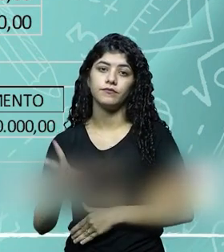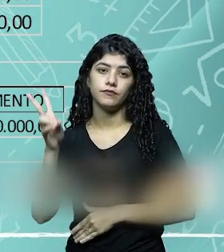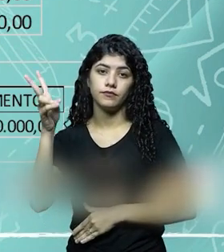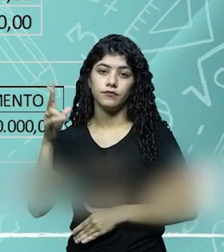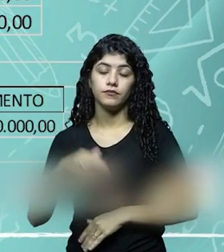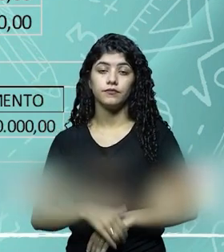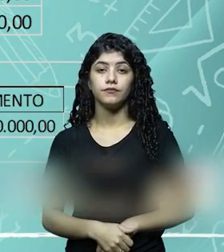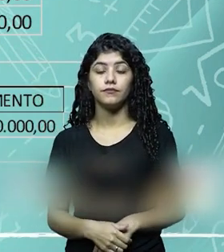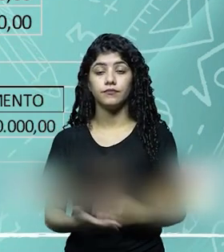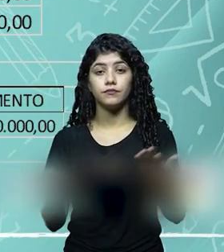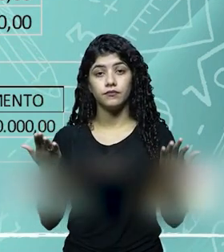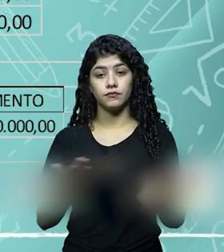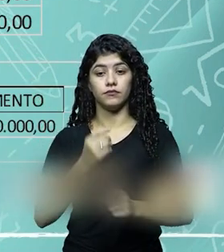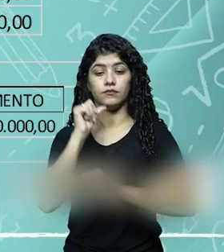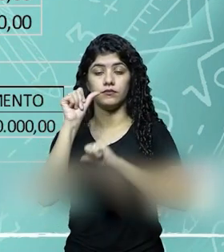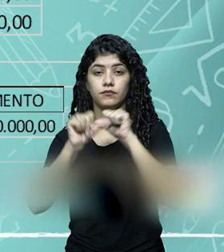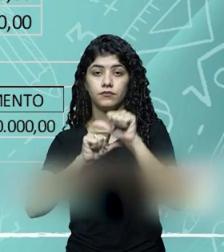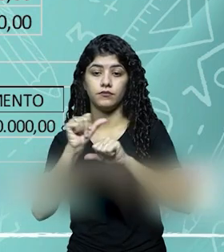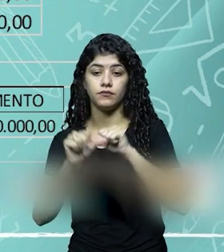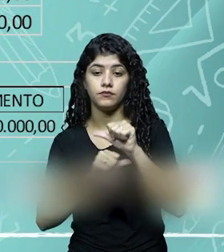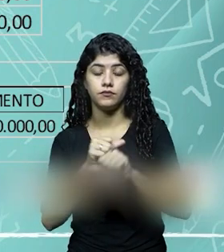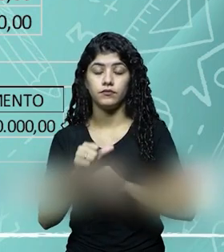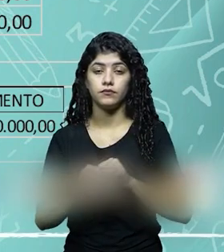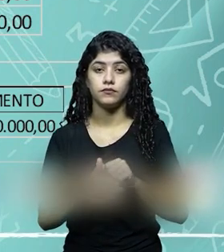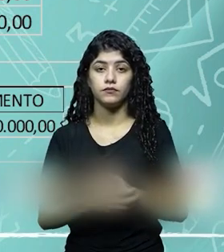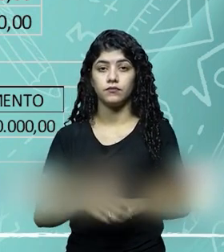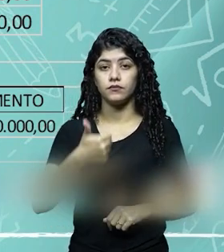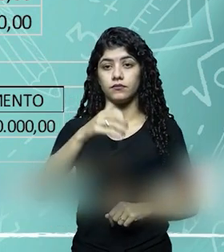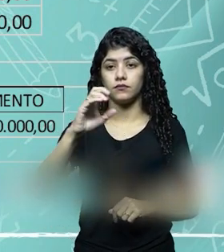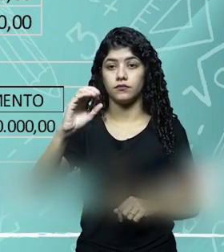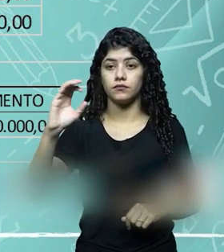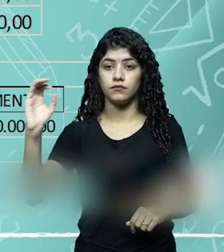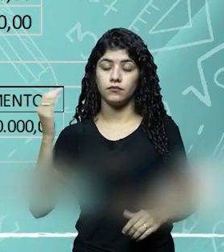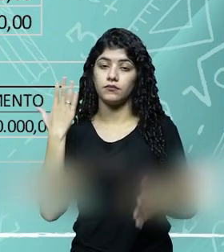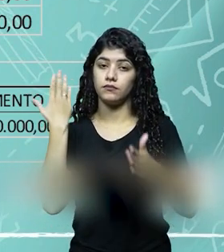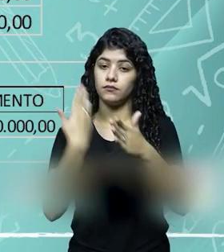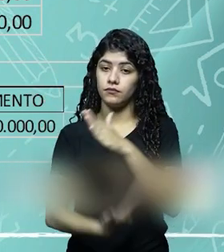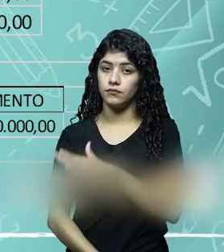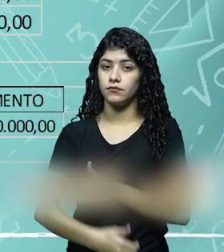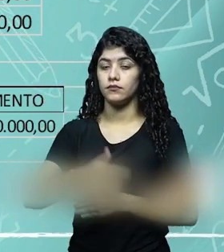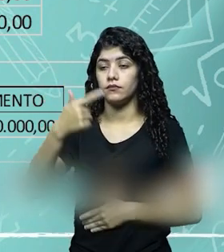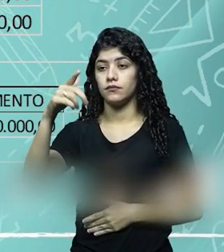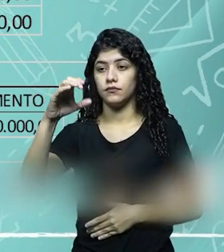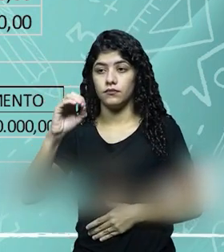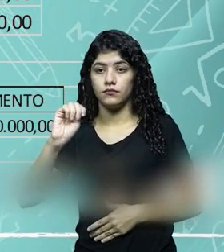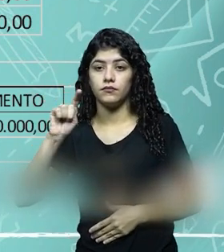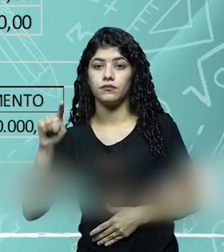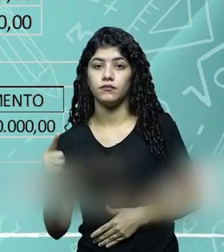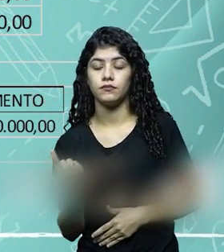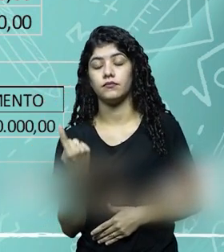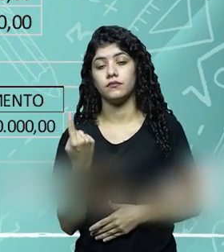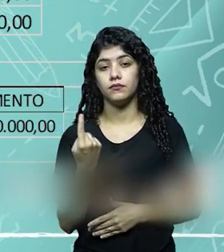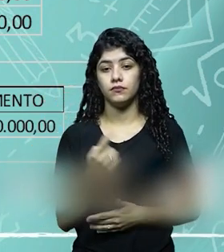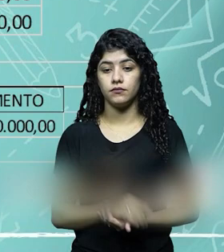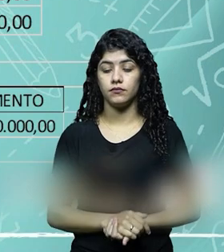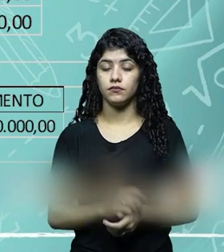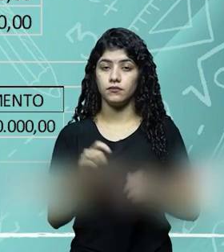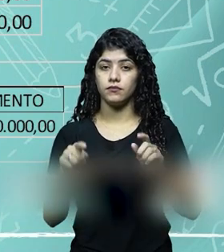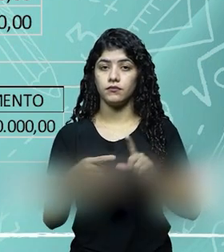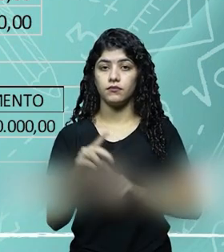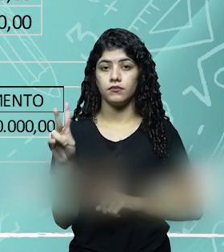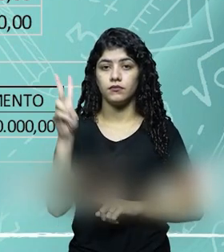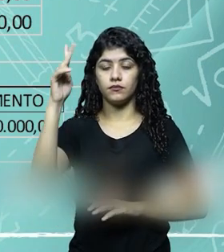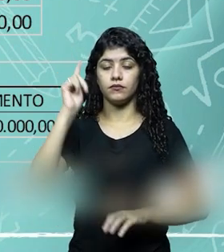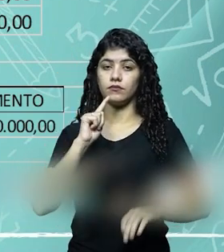biológico perdeu o valor. Então, logo, ele foi o quê? Ele teve o seu valor diminuído para 70 mil. E o valor